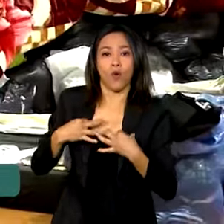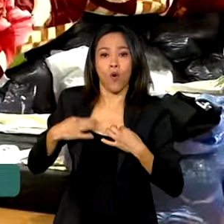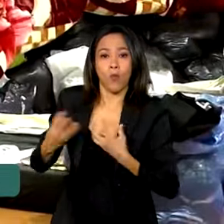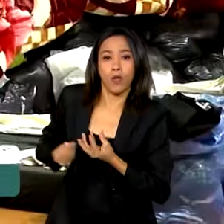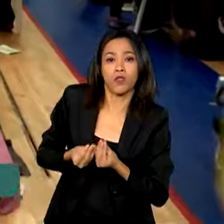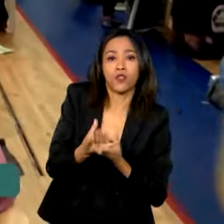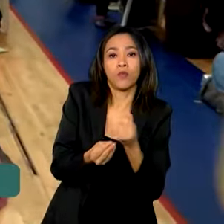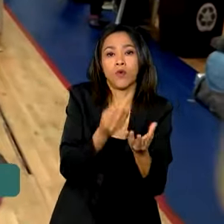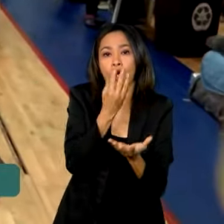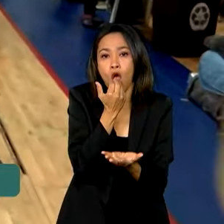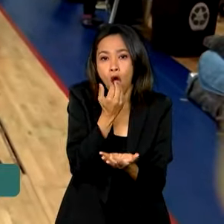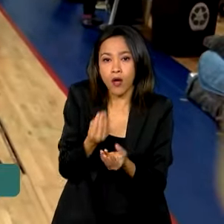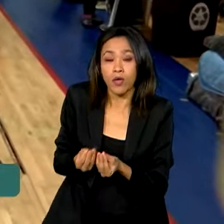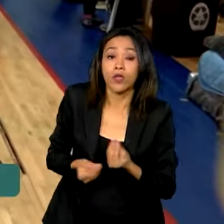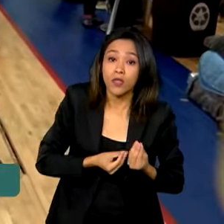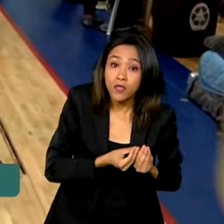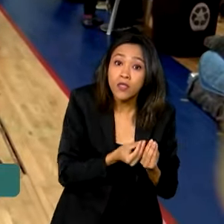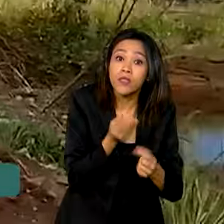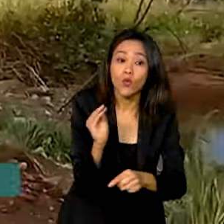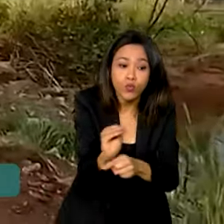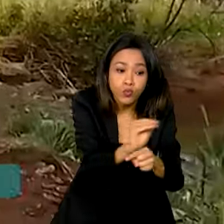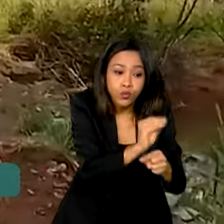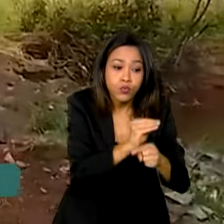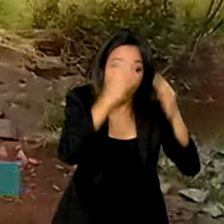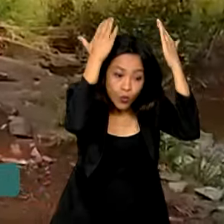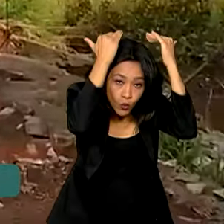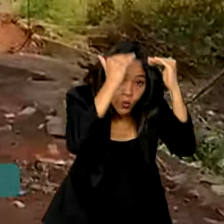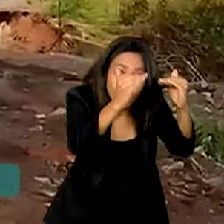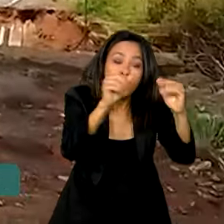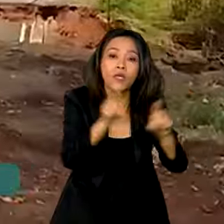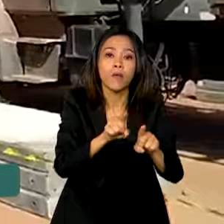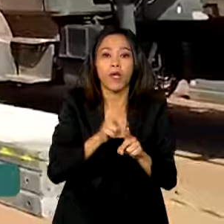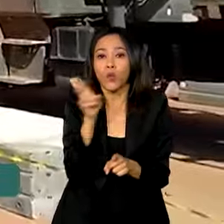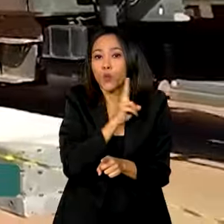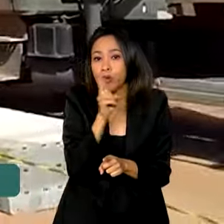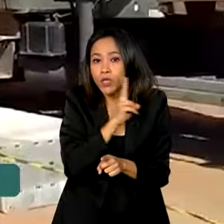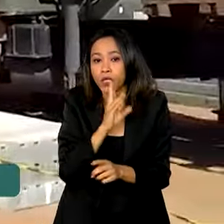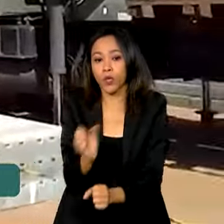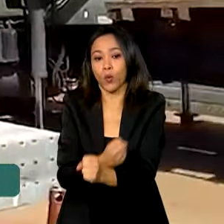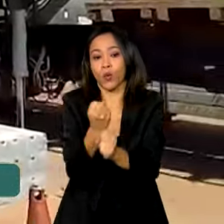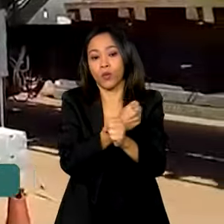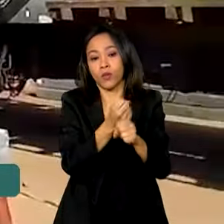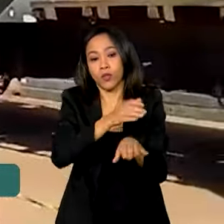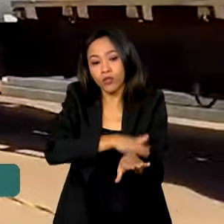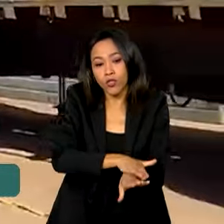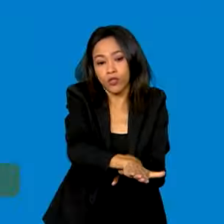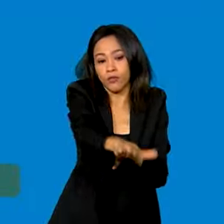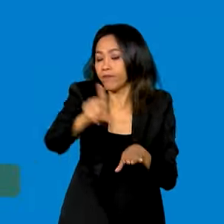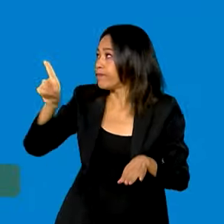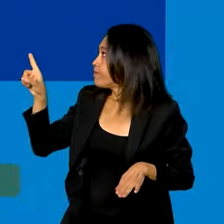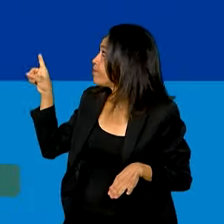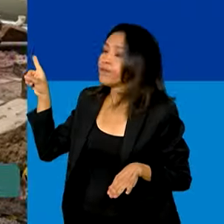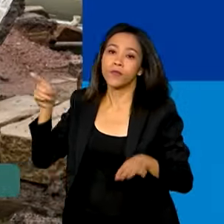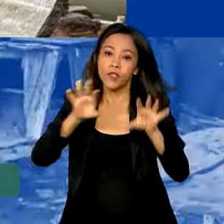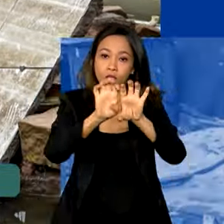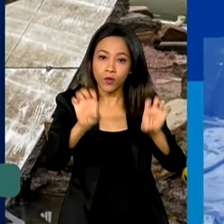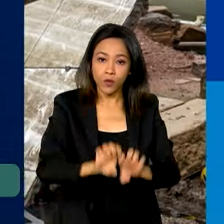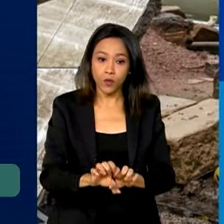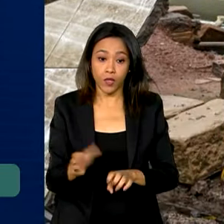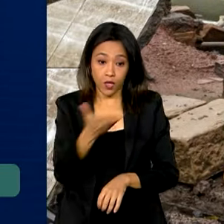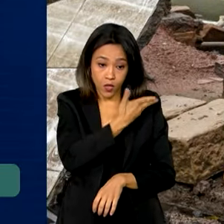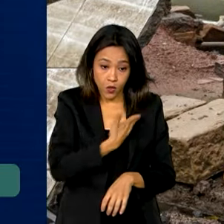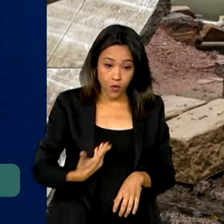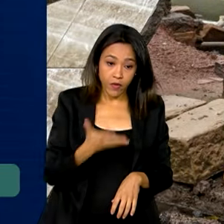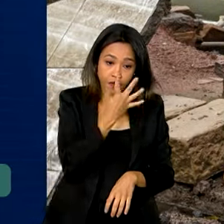deu abrigo e iniciou um plano de emergência para a reconstrução de estradas e obras de infraestrutura. E o governo federal